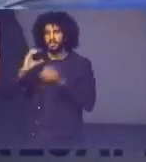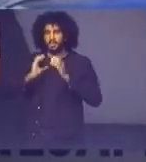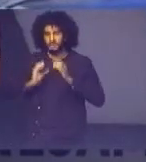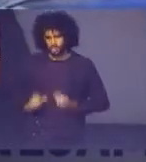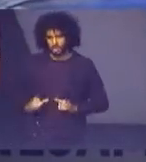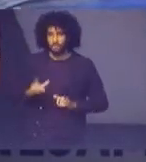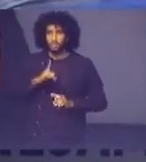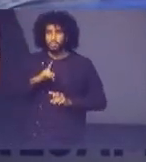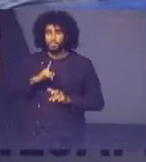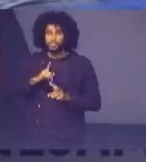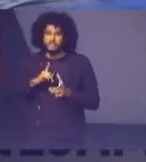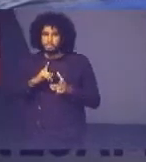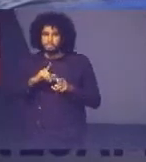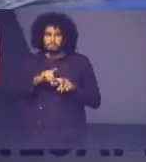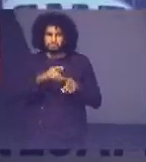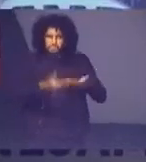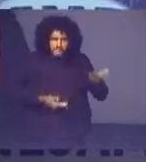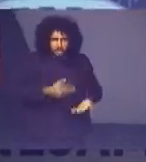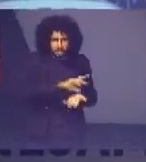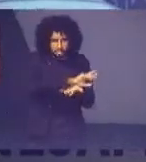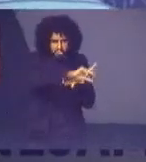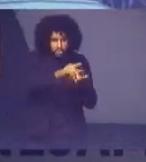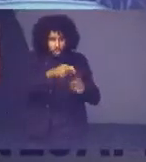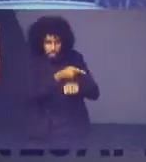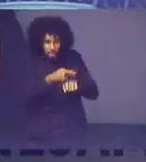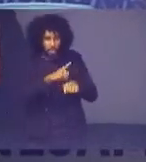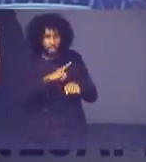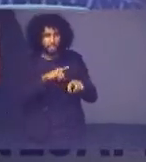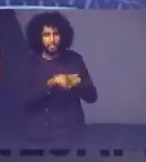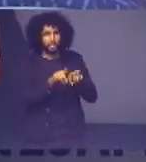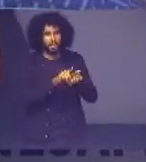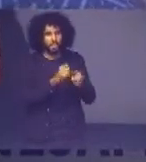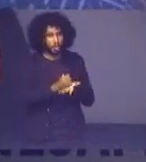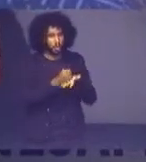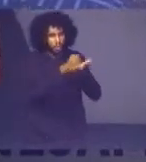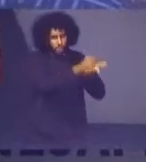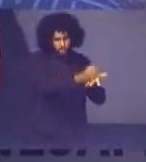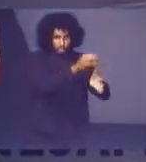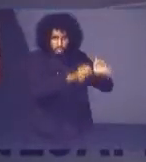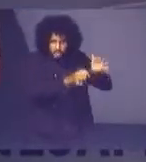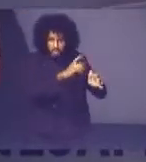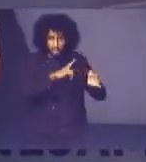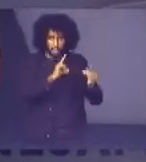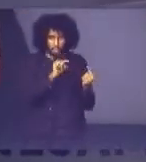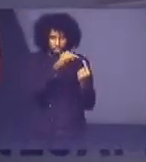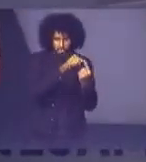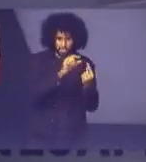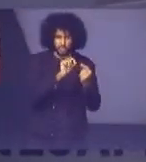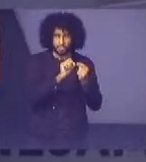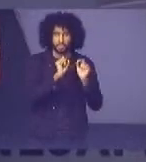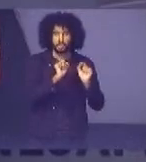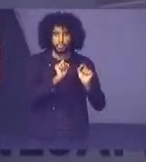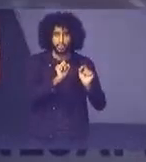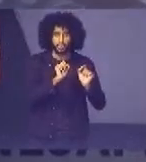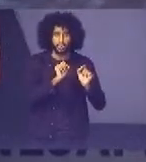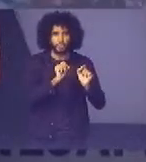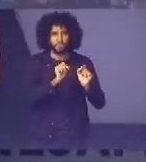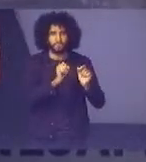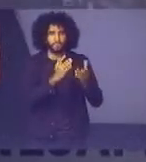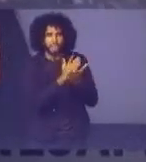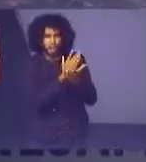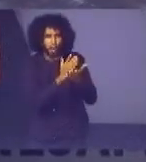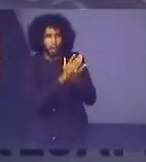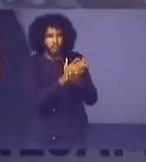procurados pela população, mais uma vez esteve a assistência judiciária, que tem o objetivo de solucionar assuntos processuais,